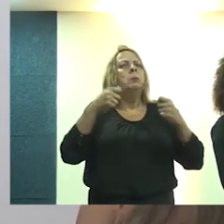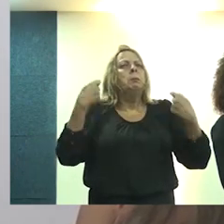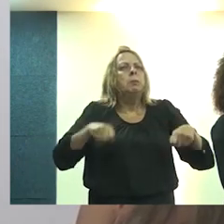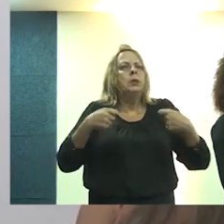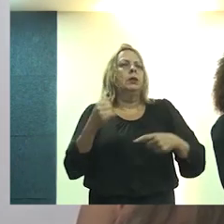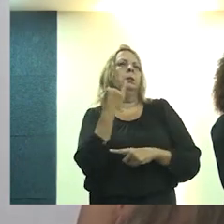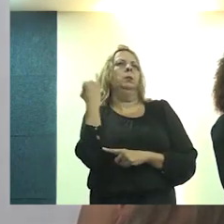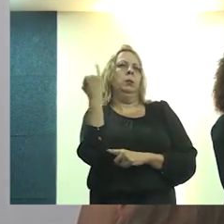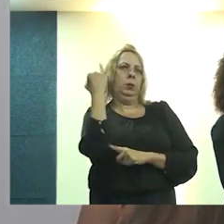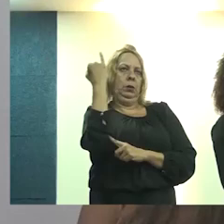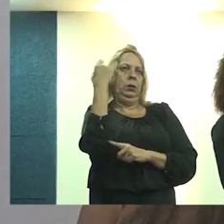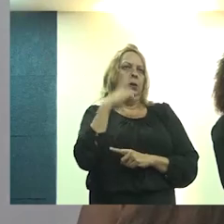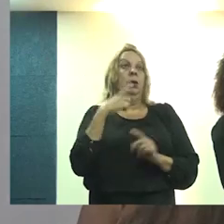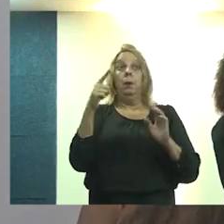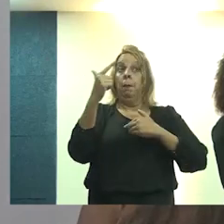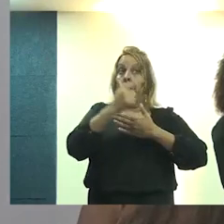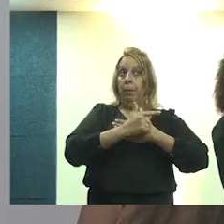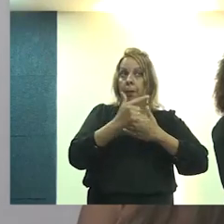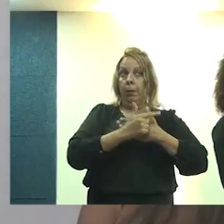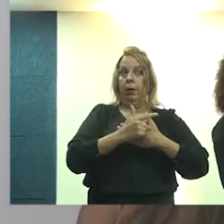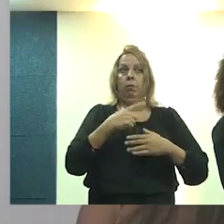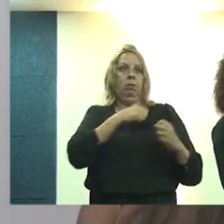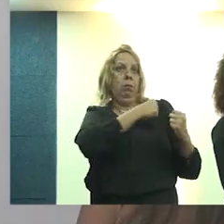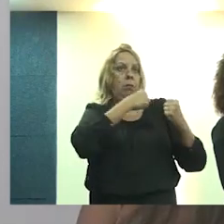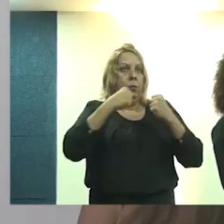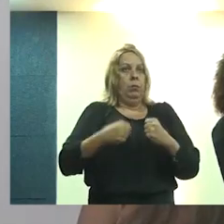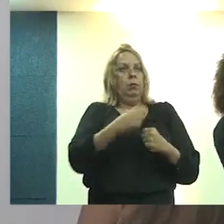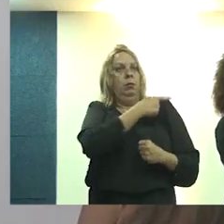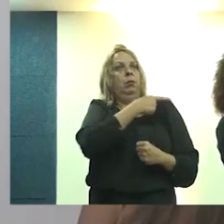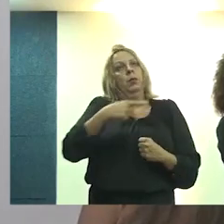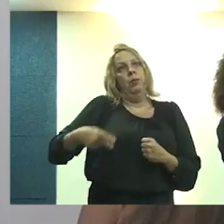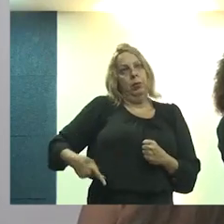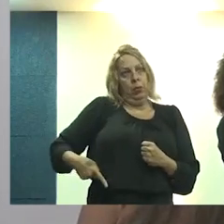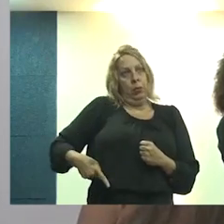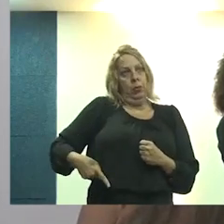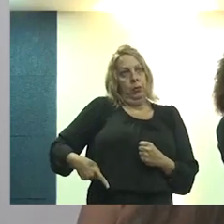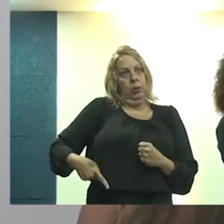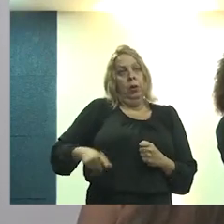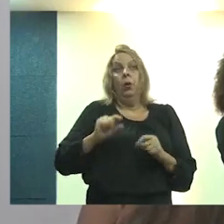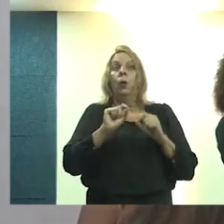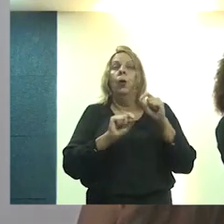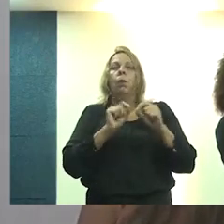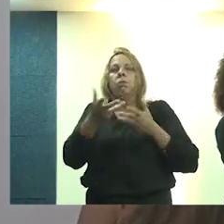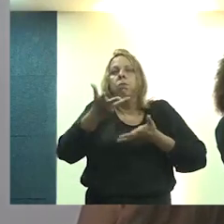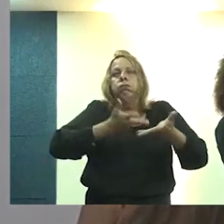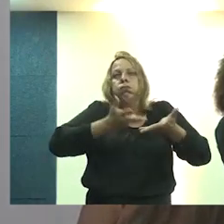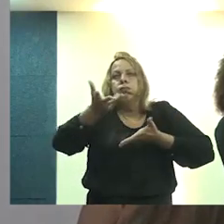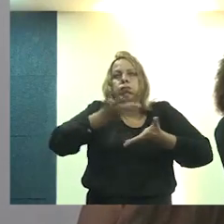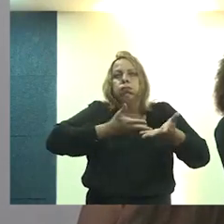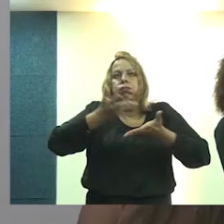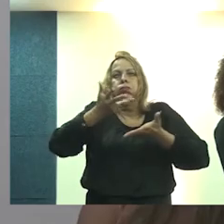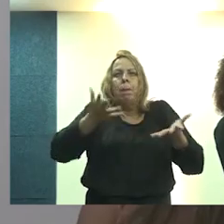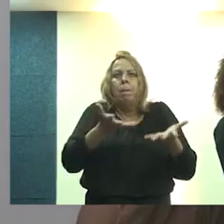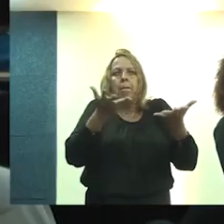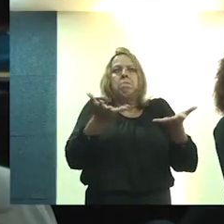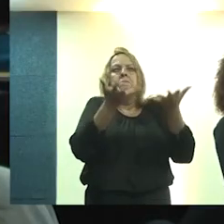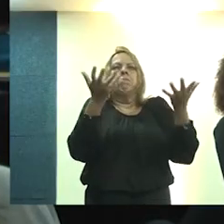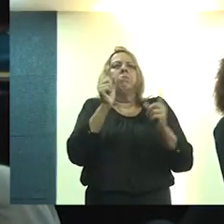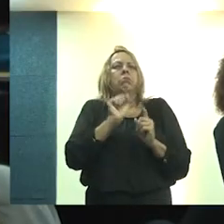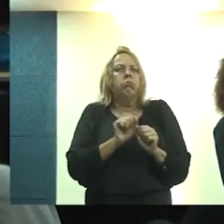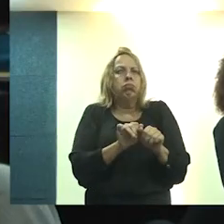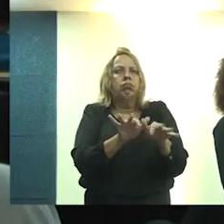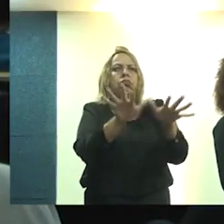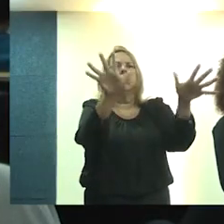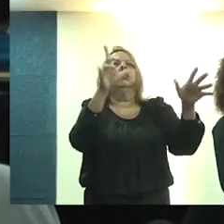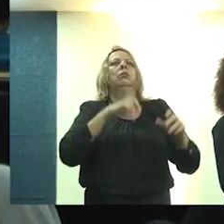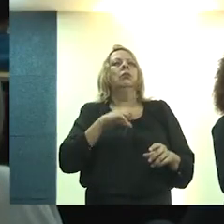imprescindível o papel que tem o poder público como um articulador, como um fomentador,